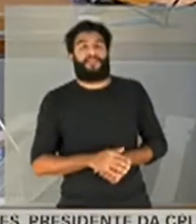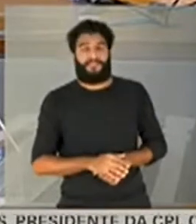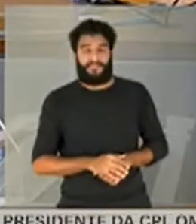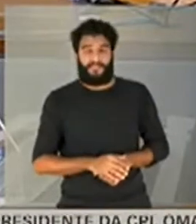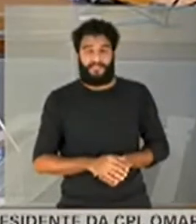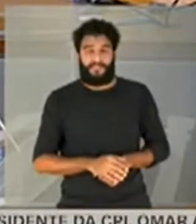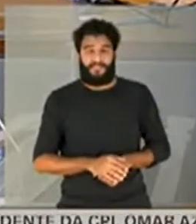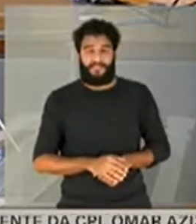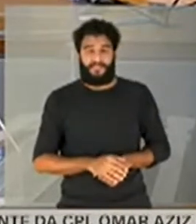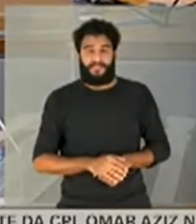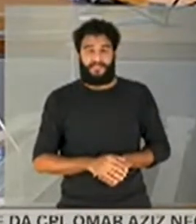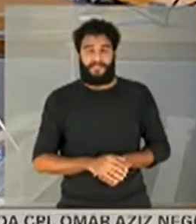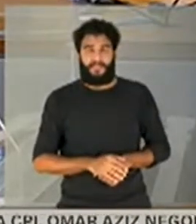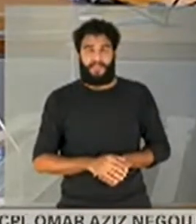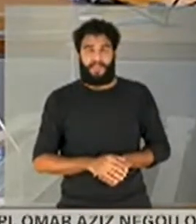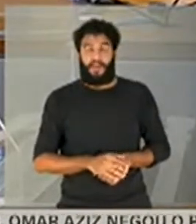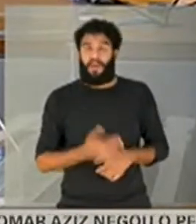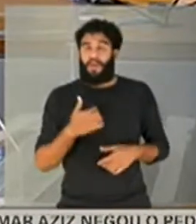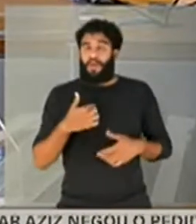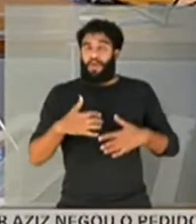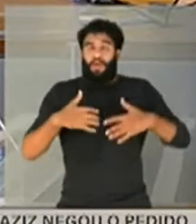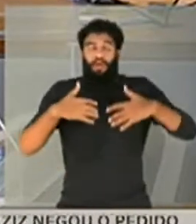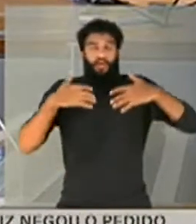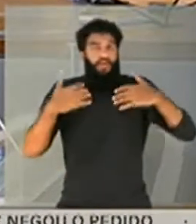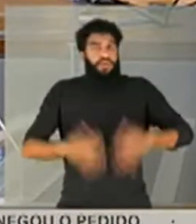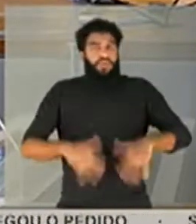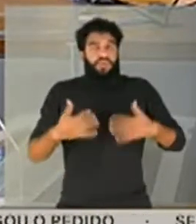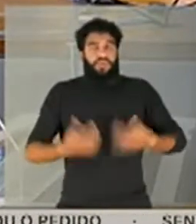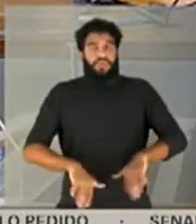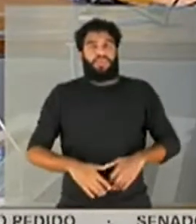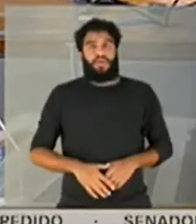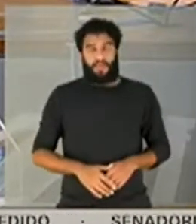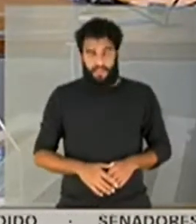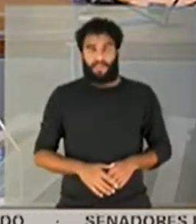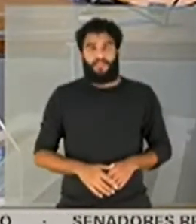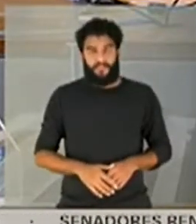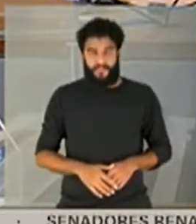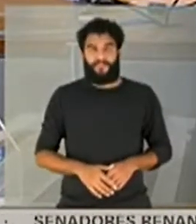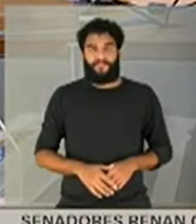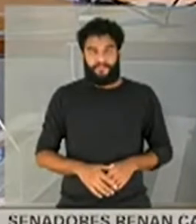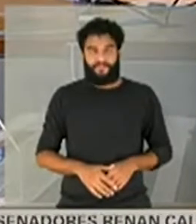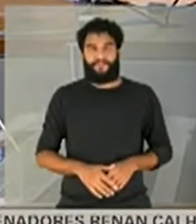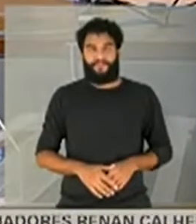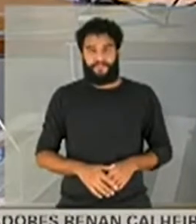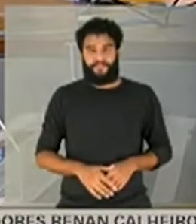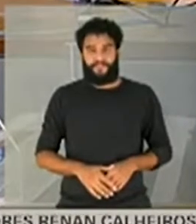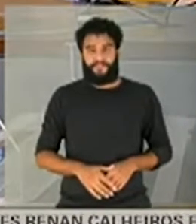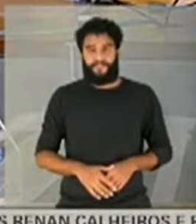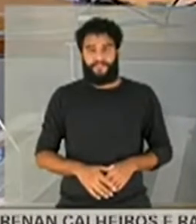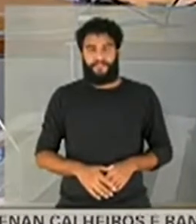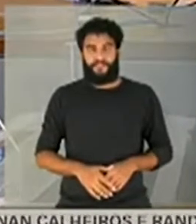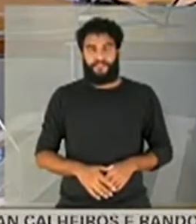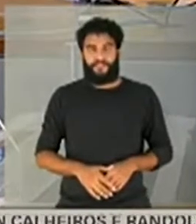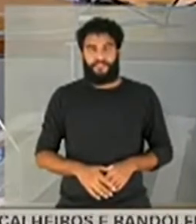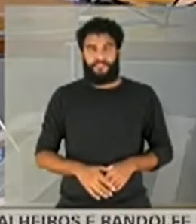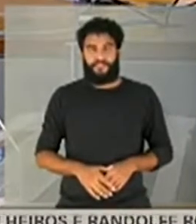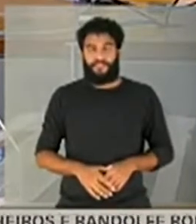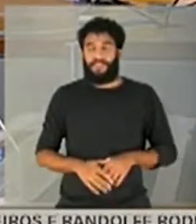é que eu fiquei assustado com relação ao valor. Senador Girão,